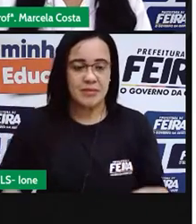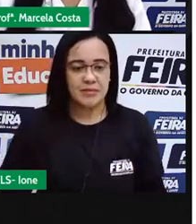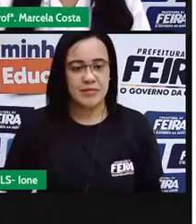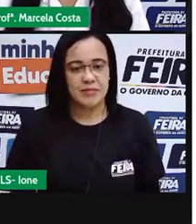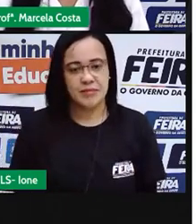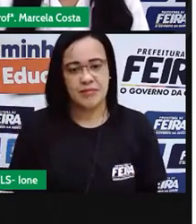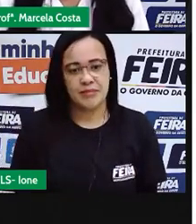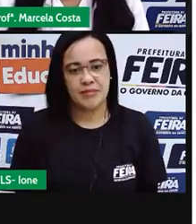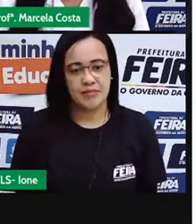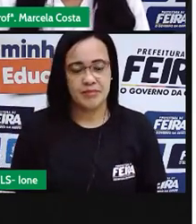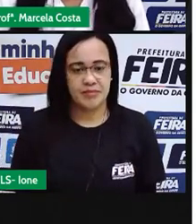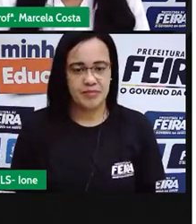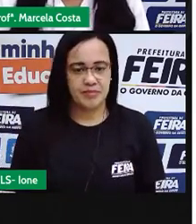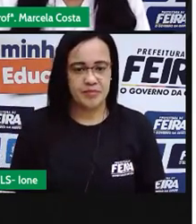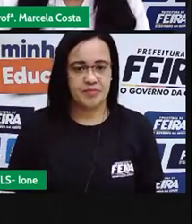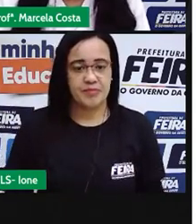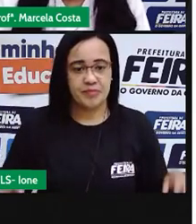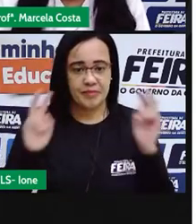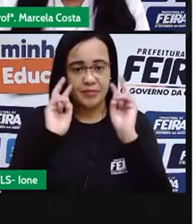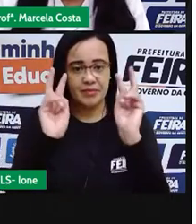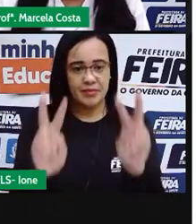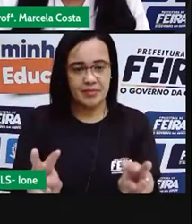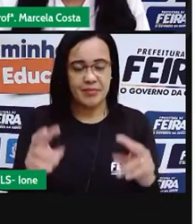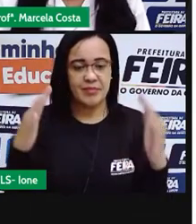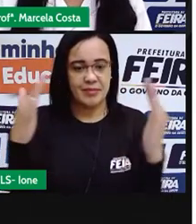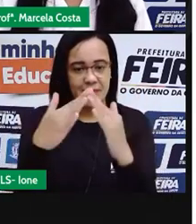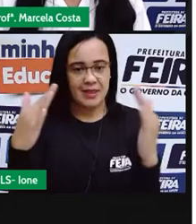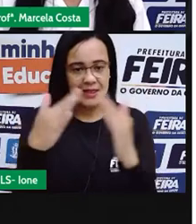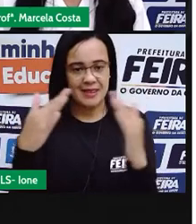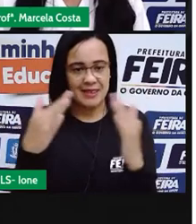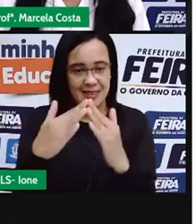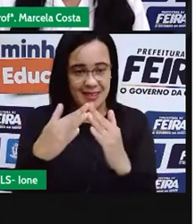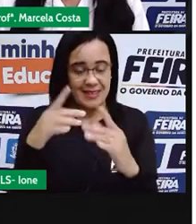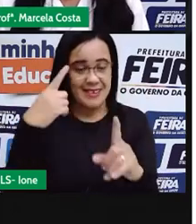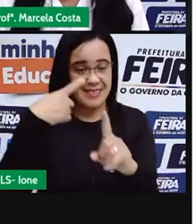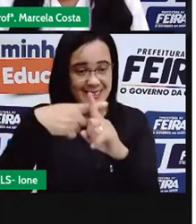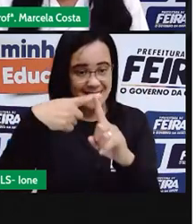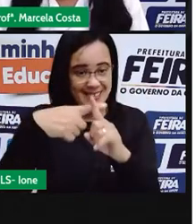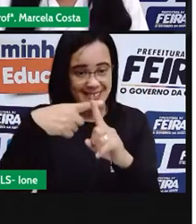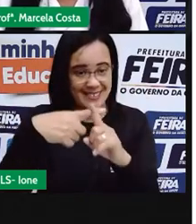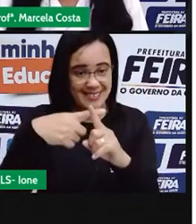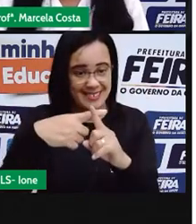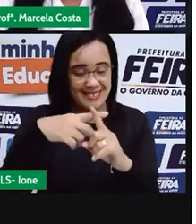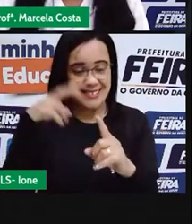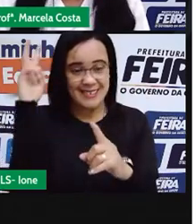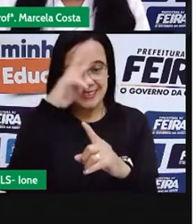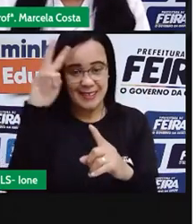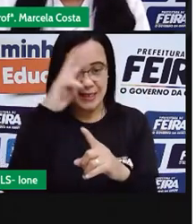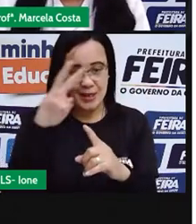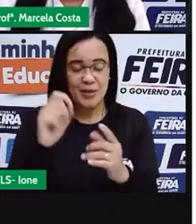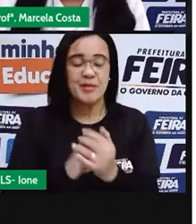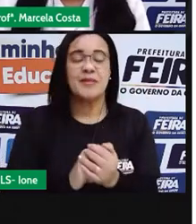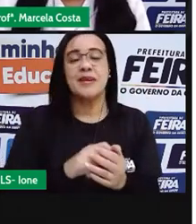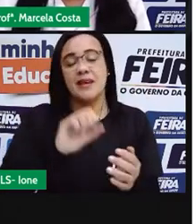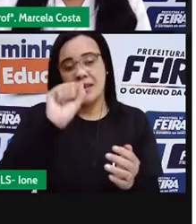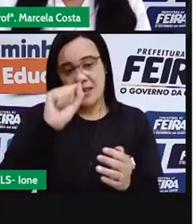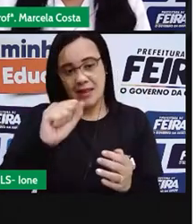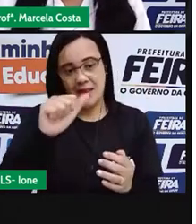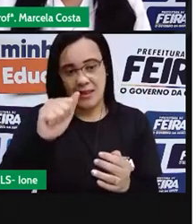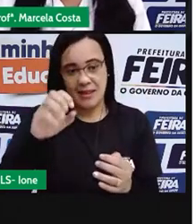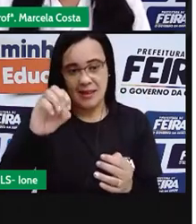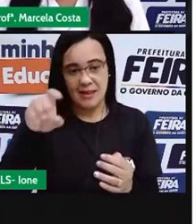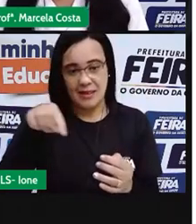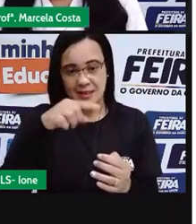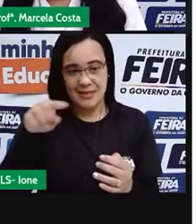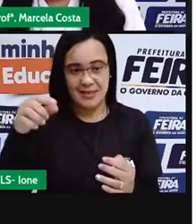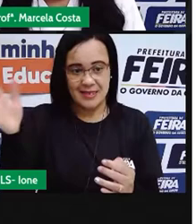Então, observe aqui. Essa é a fachada da Igreja de São José de Itapororoca, que